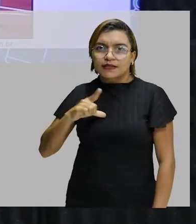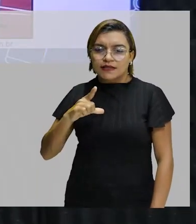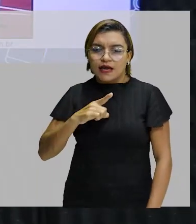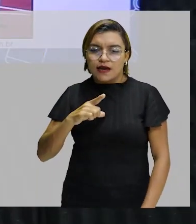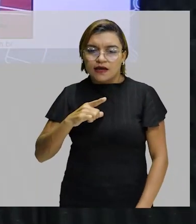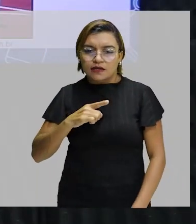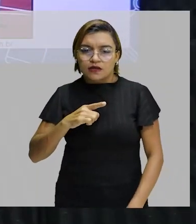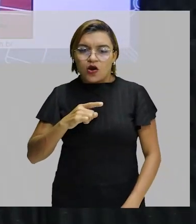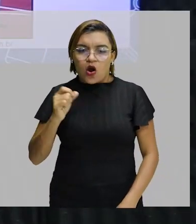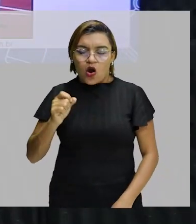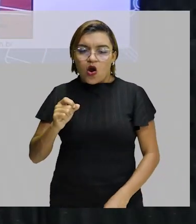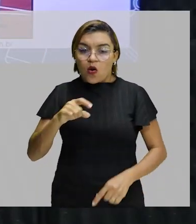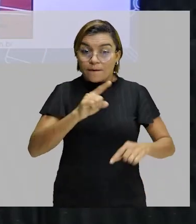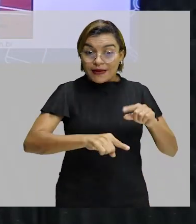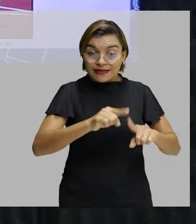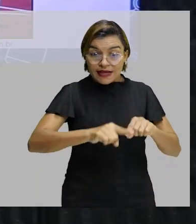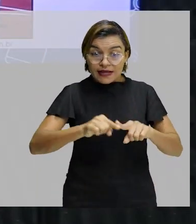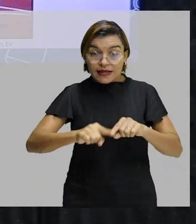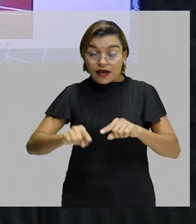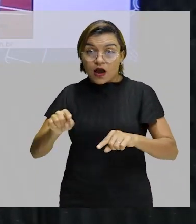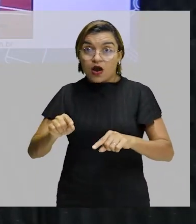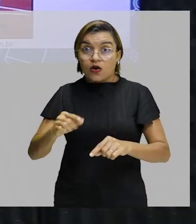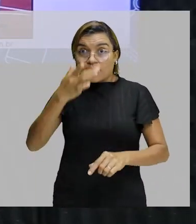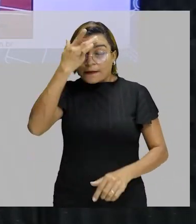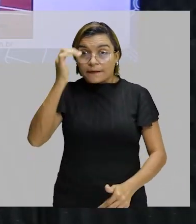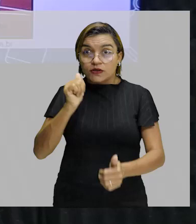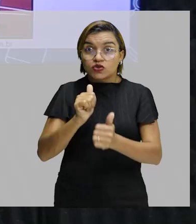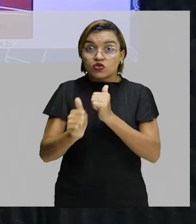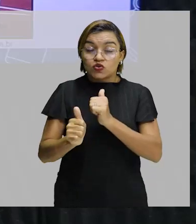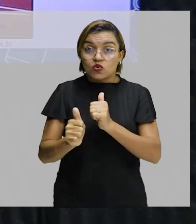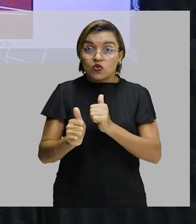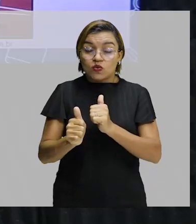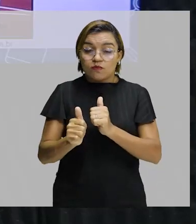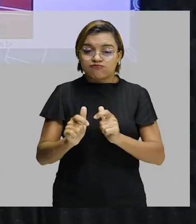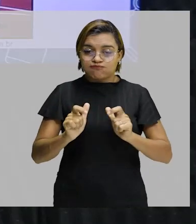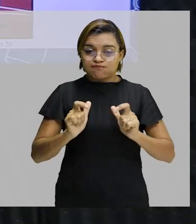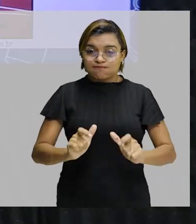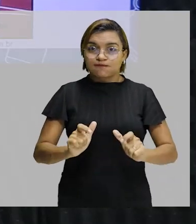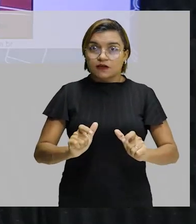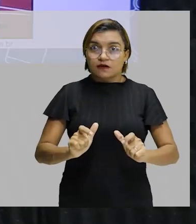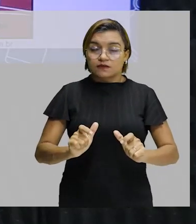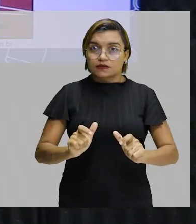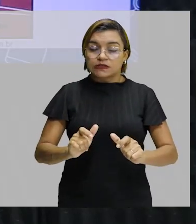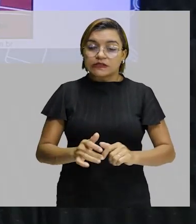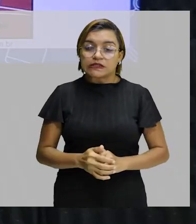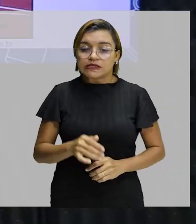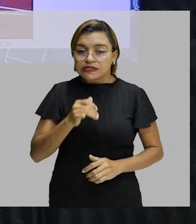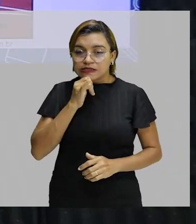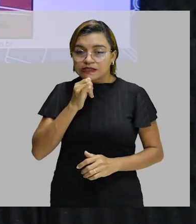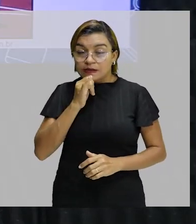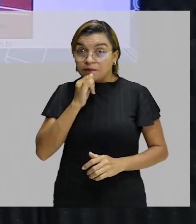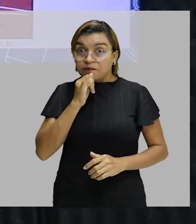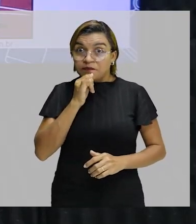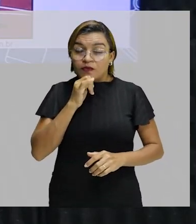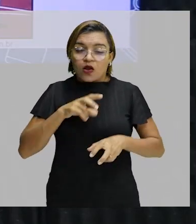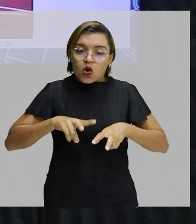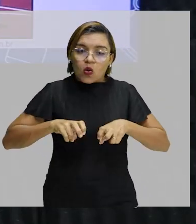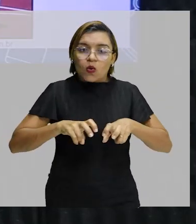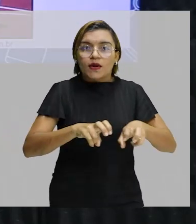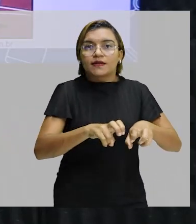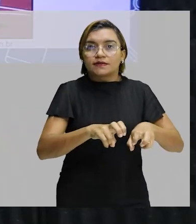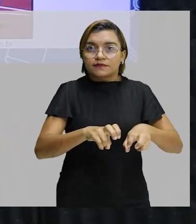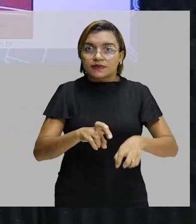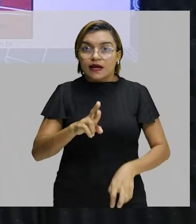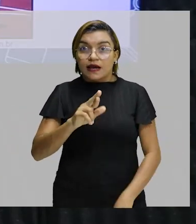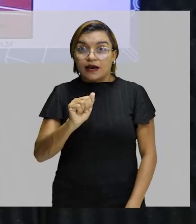esse instrumento, esse equipamento que o atleta posiciona ali atrás. Nas corridas rasas, que são as provas de